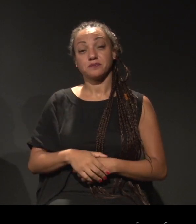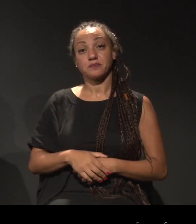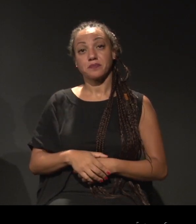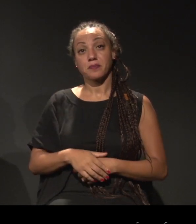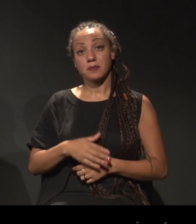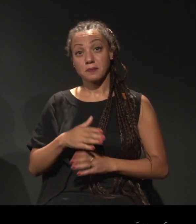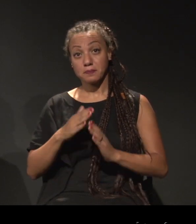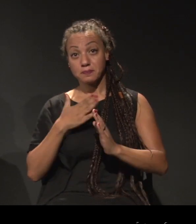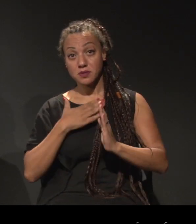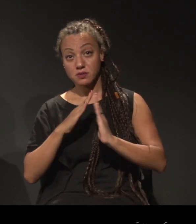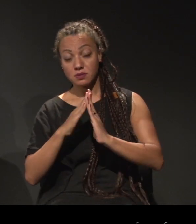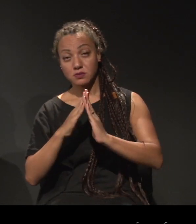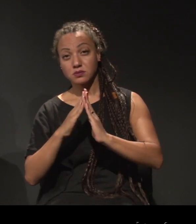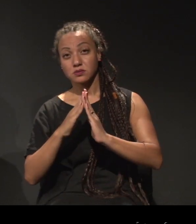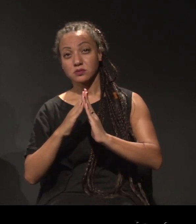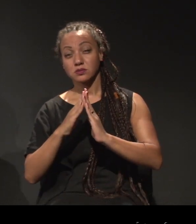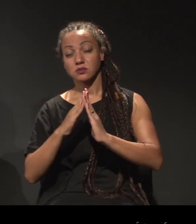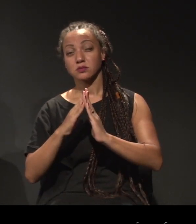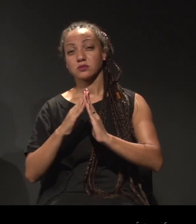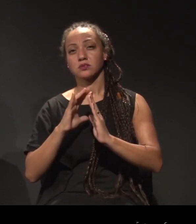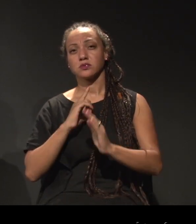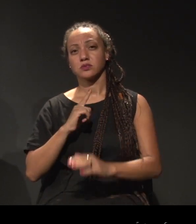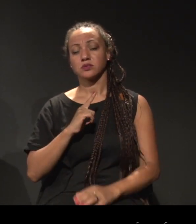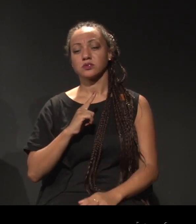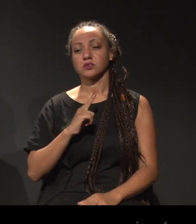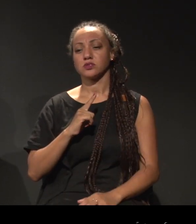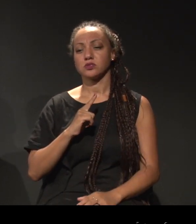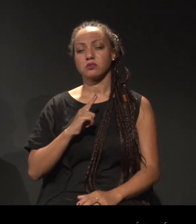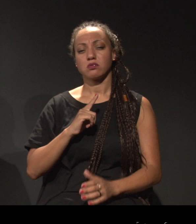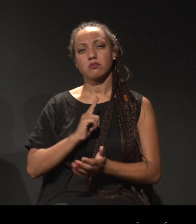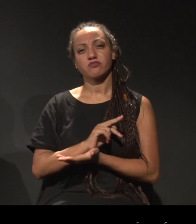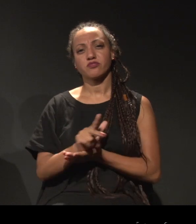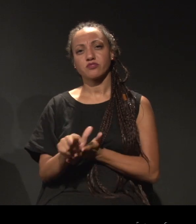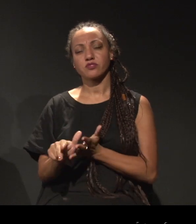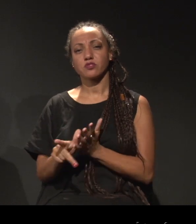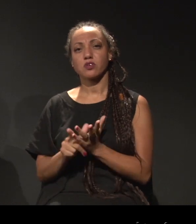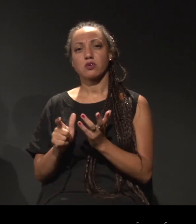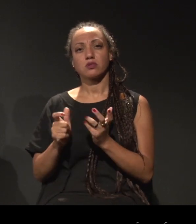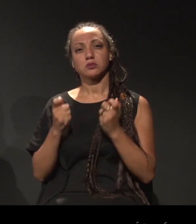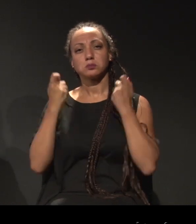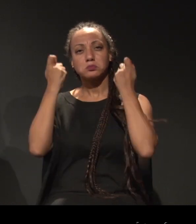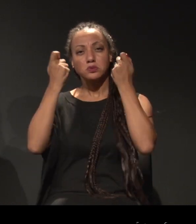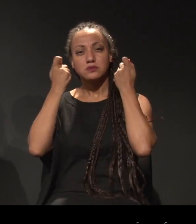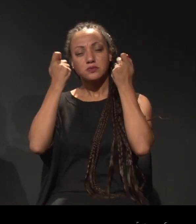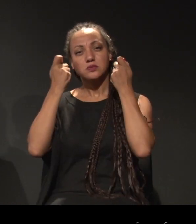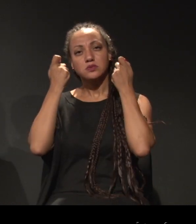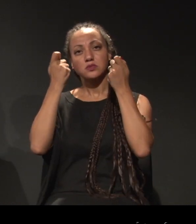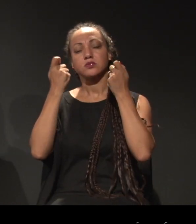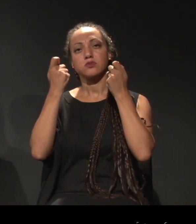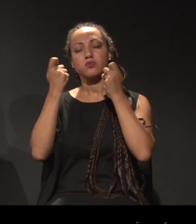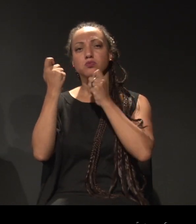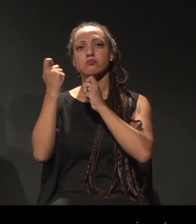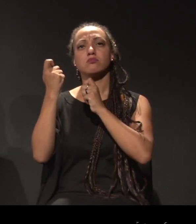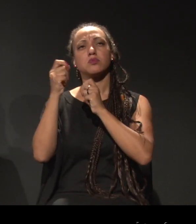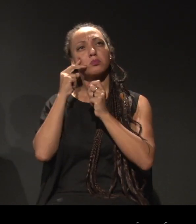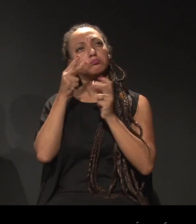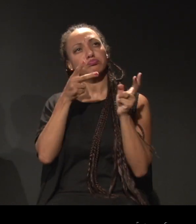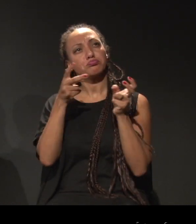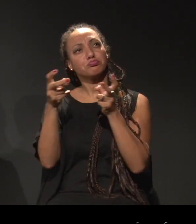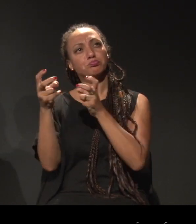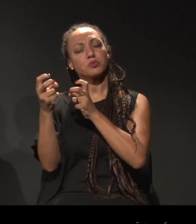casa, as formas de manifestação, essas que influenciaram muito o meu pensamento